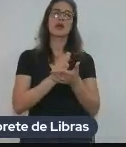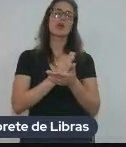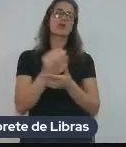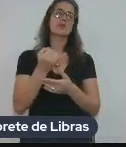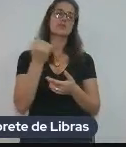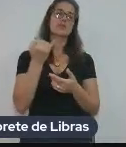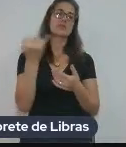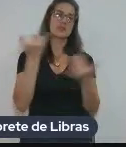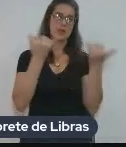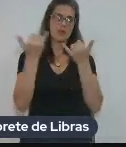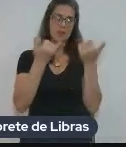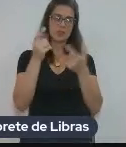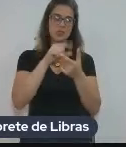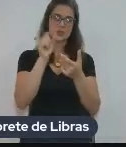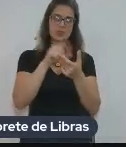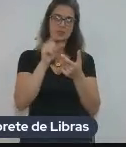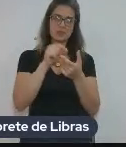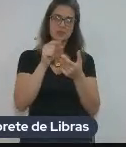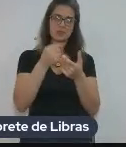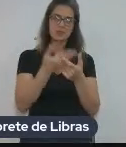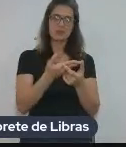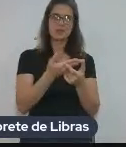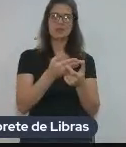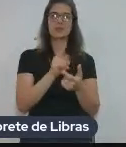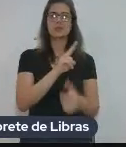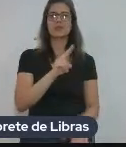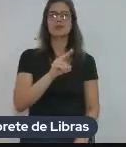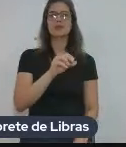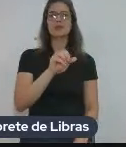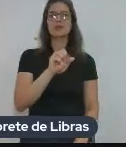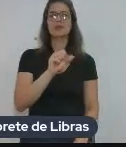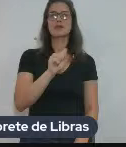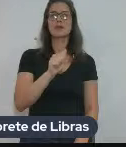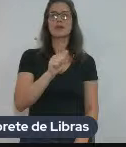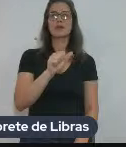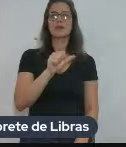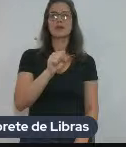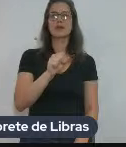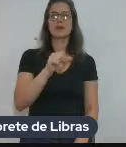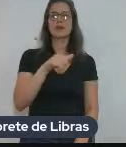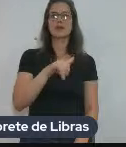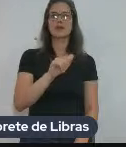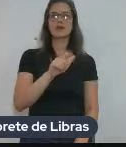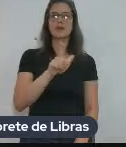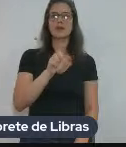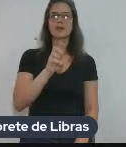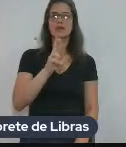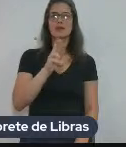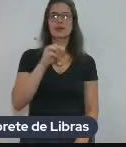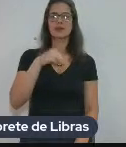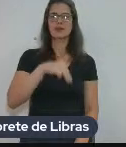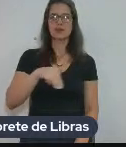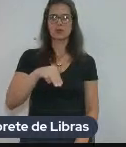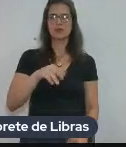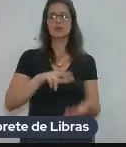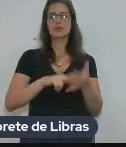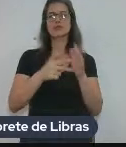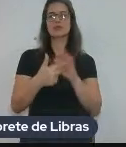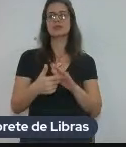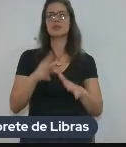do Sketch Engine, no caso aqui para a palavra asylum, que é refúgio em português. Pode passar.